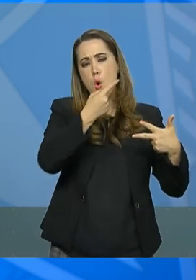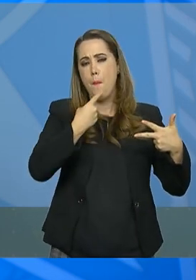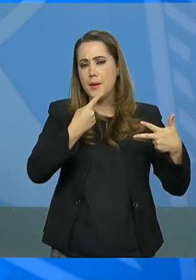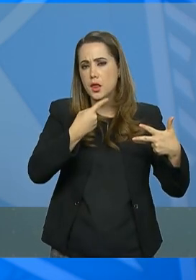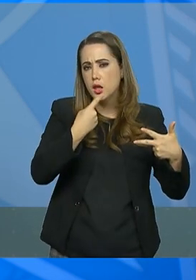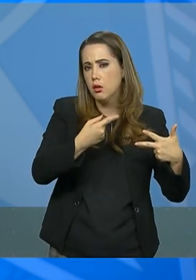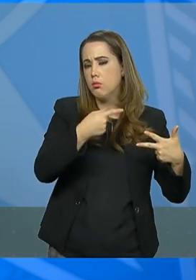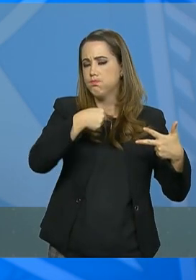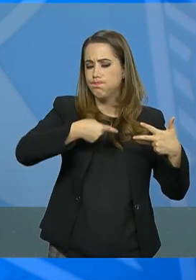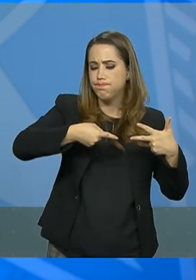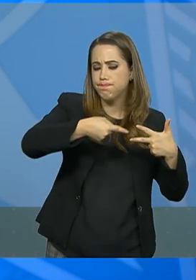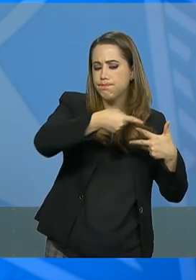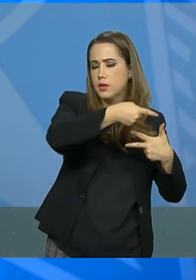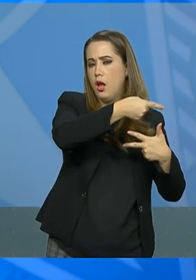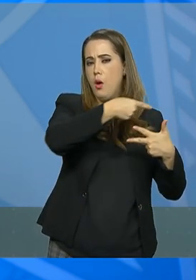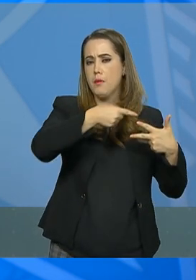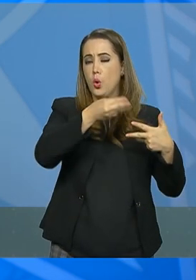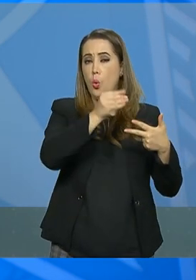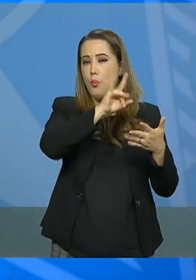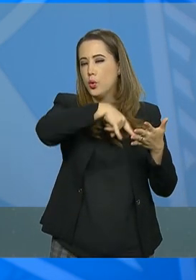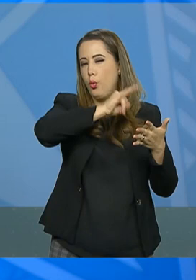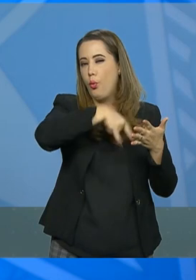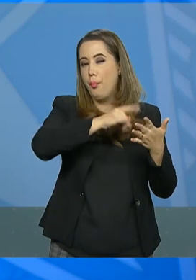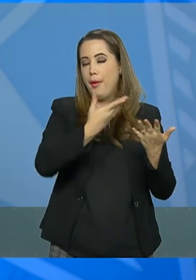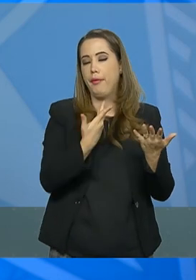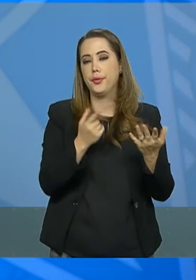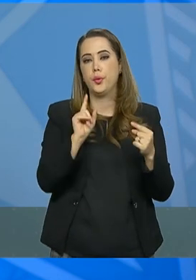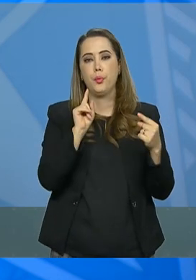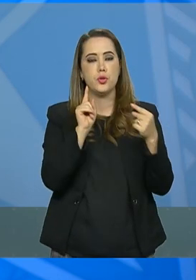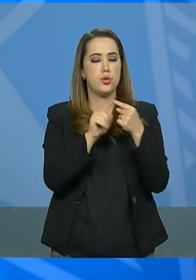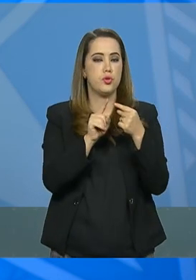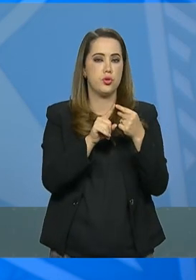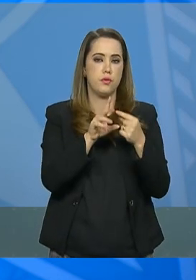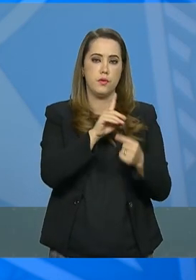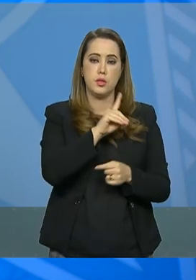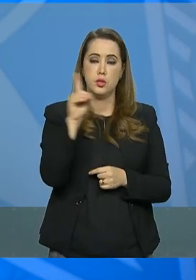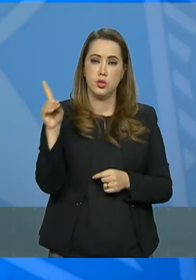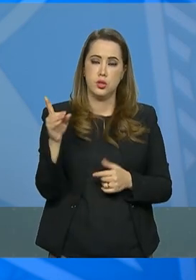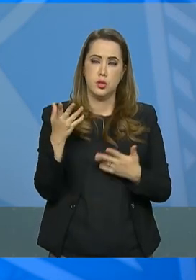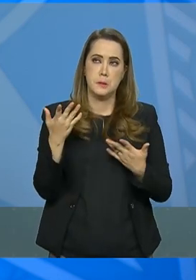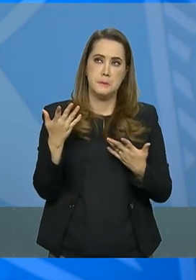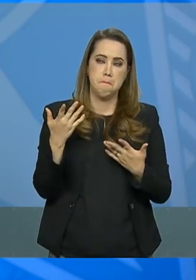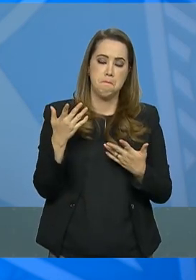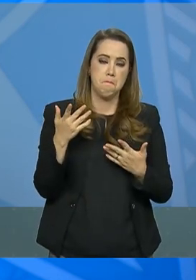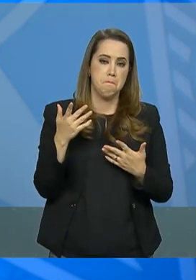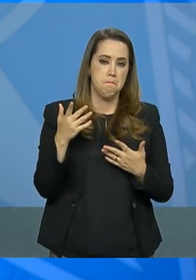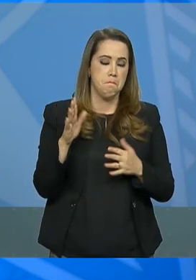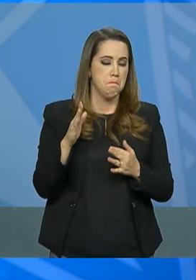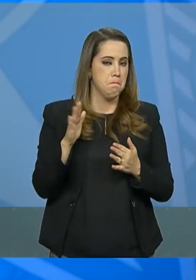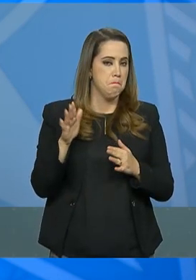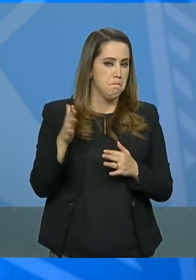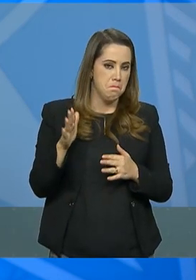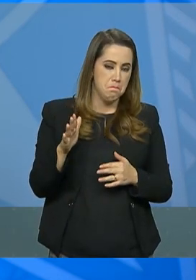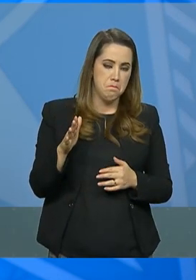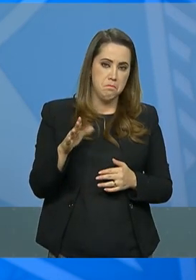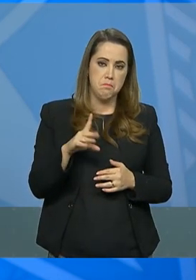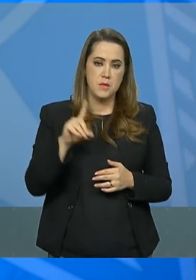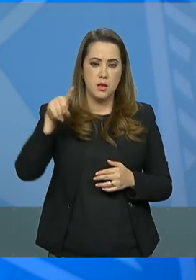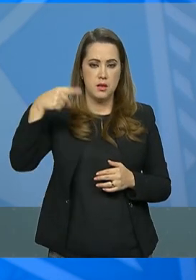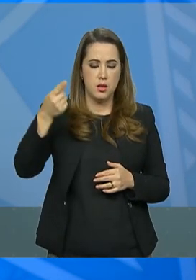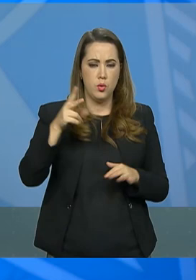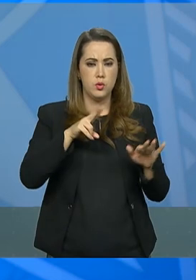para o teor final do documento que está previsto, como eu disse, para ser divulgado, a princípio, na